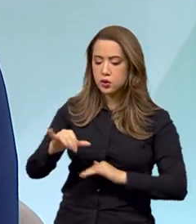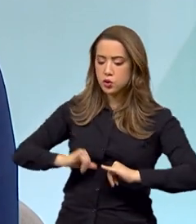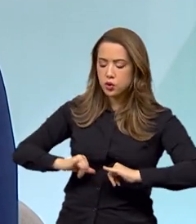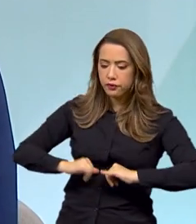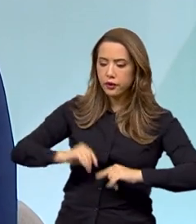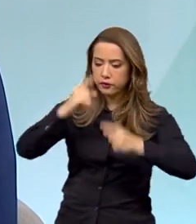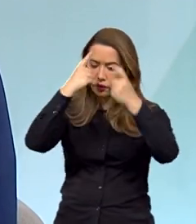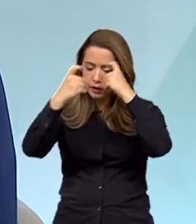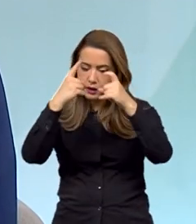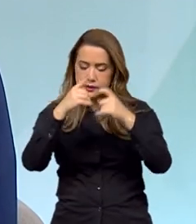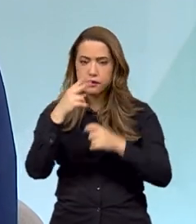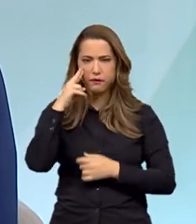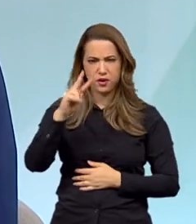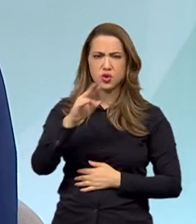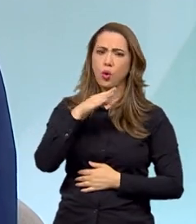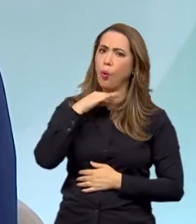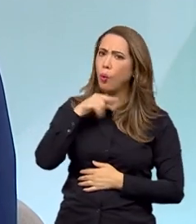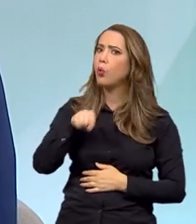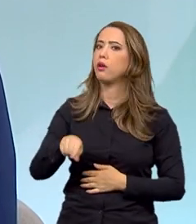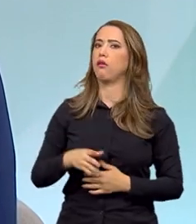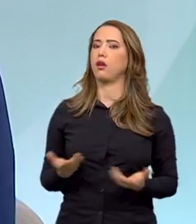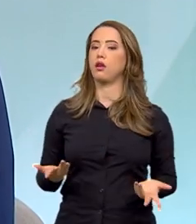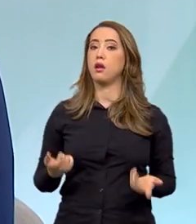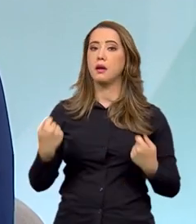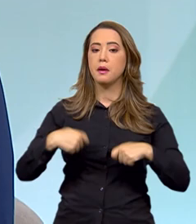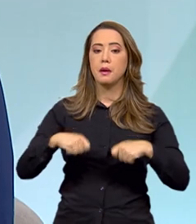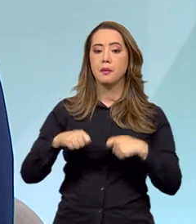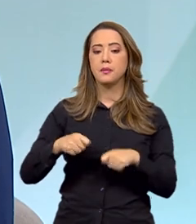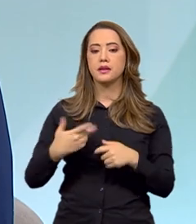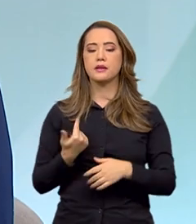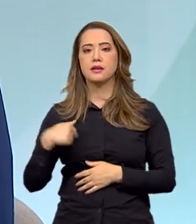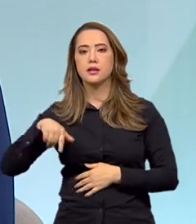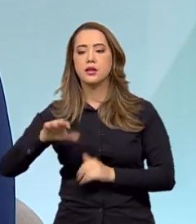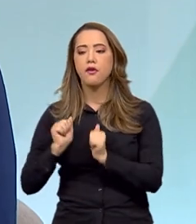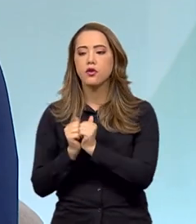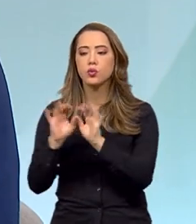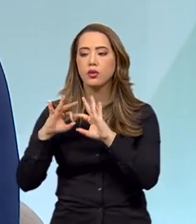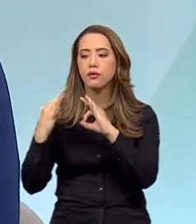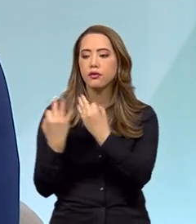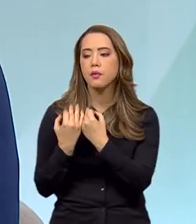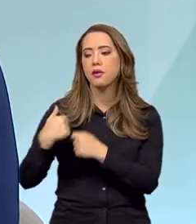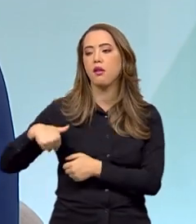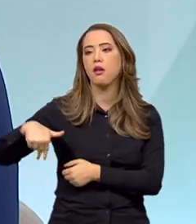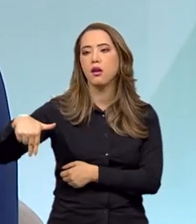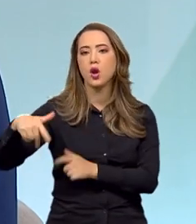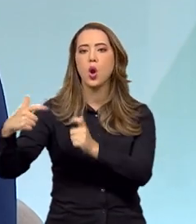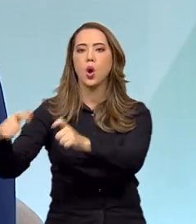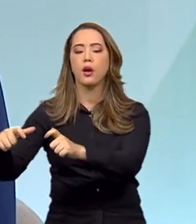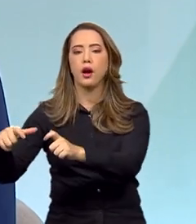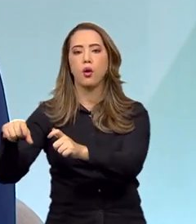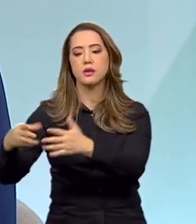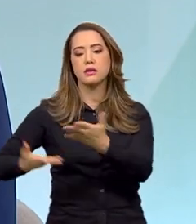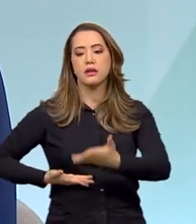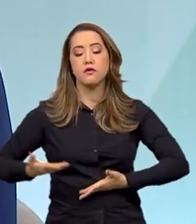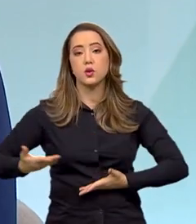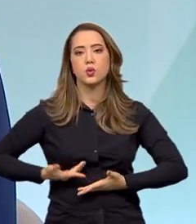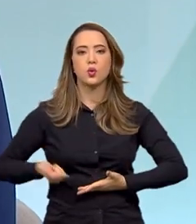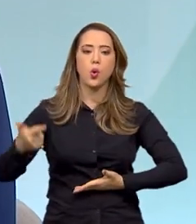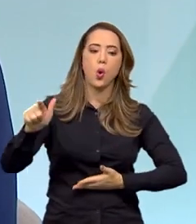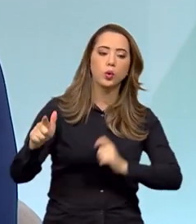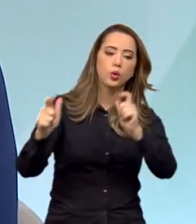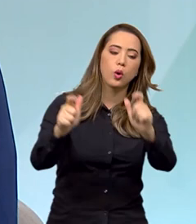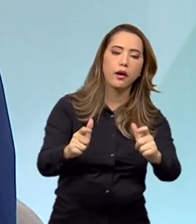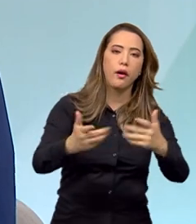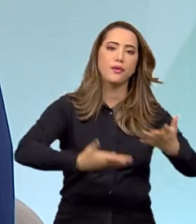violência, veja que cruel, Paulo, né? Ela tem que perambular com a sua família por vários serviços para que